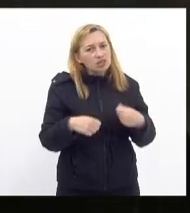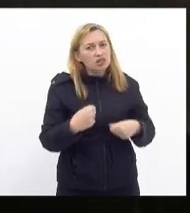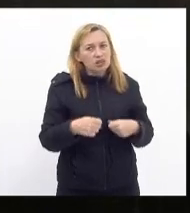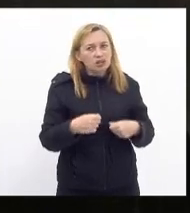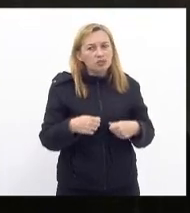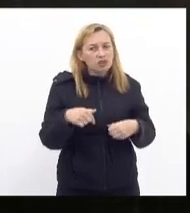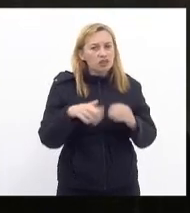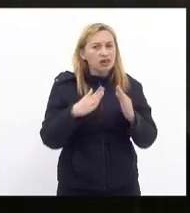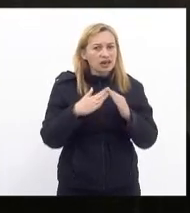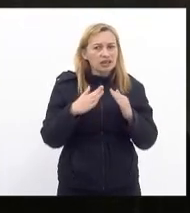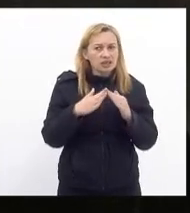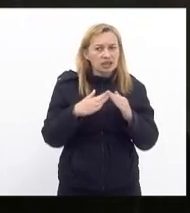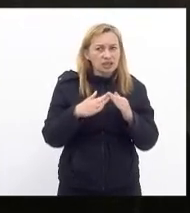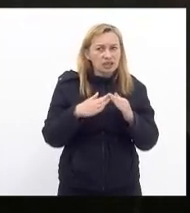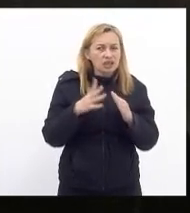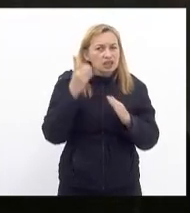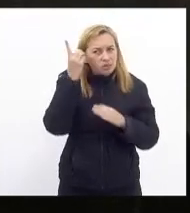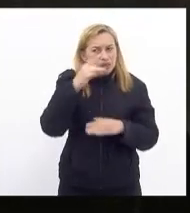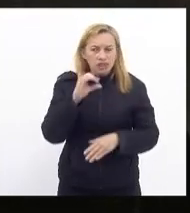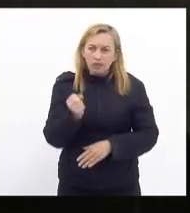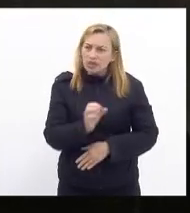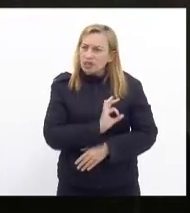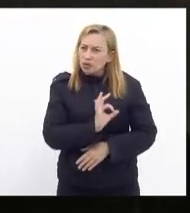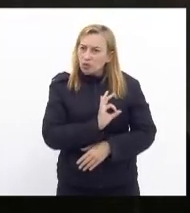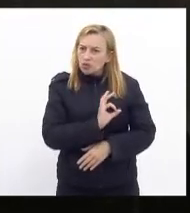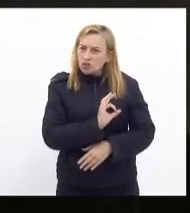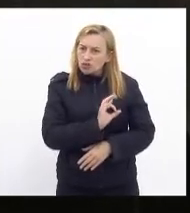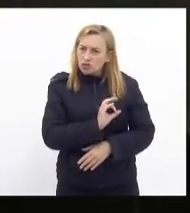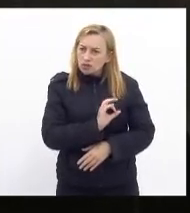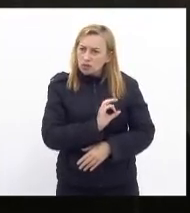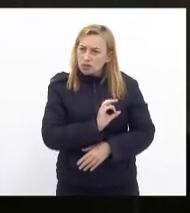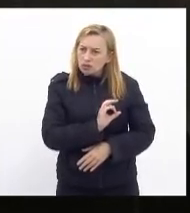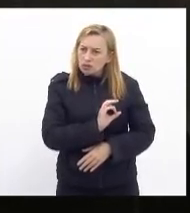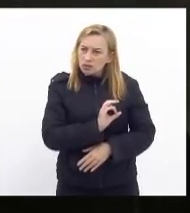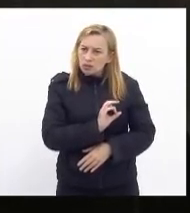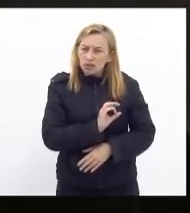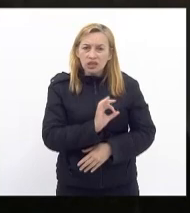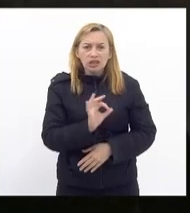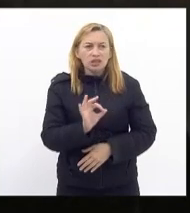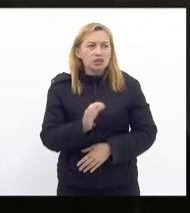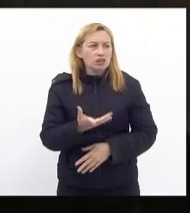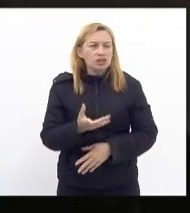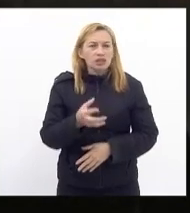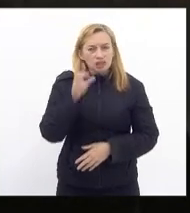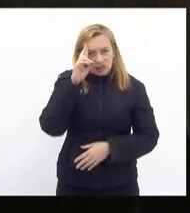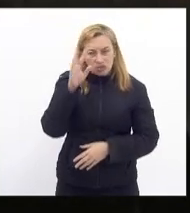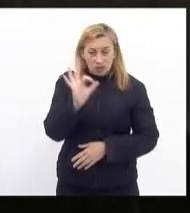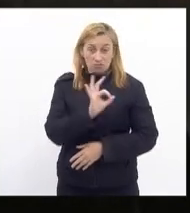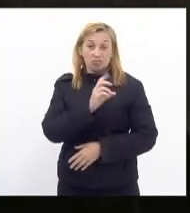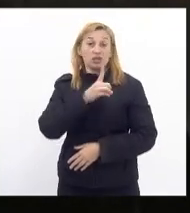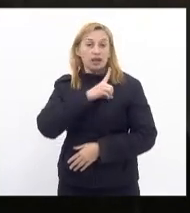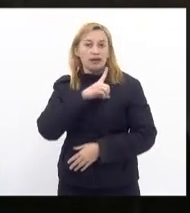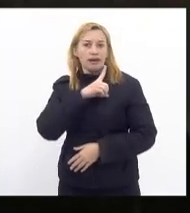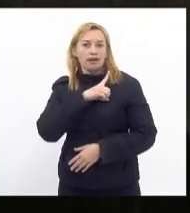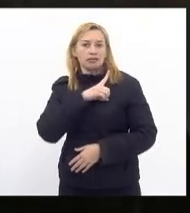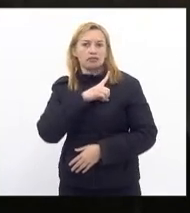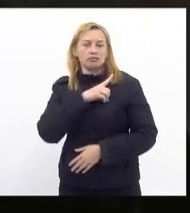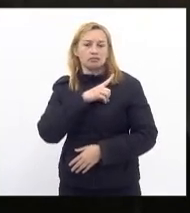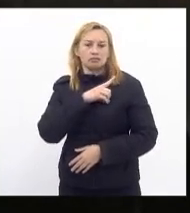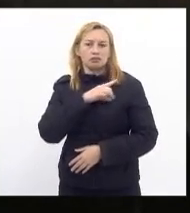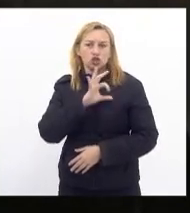essa casa aqui deputada Marta Rocha que a senhora é delegada de polícia sempre também está aqui